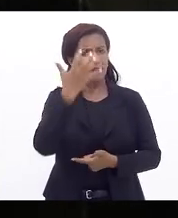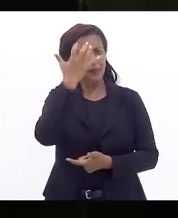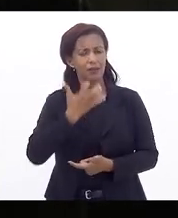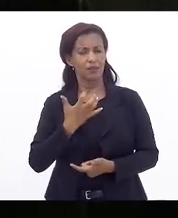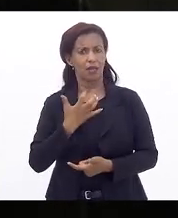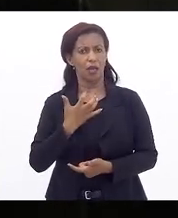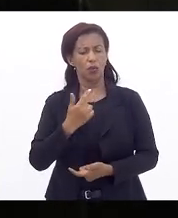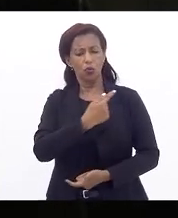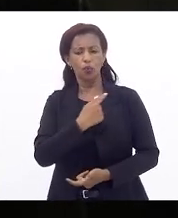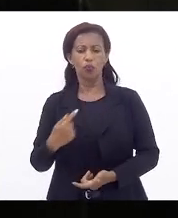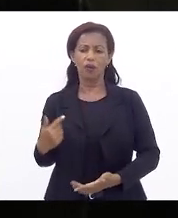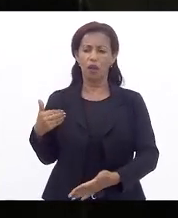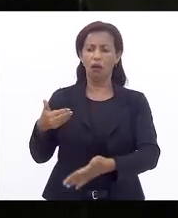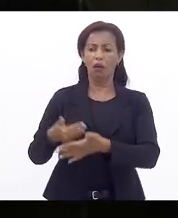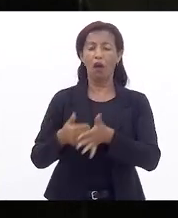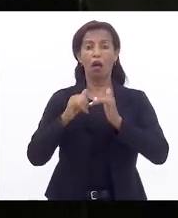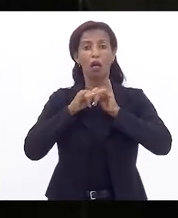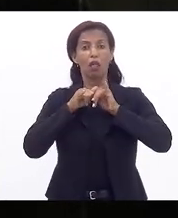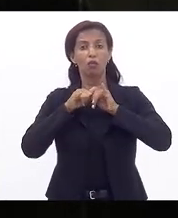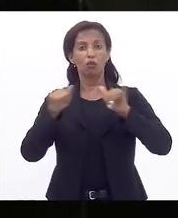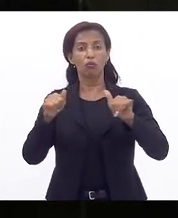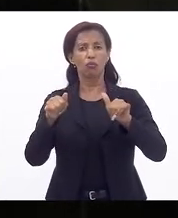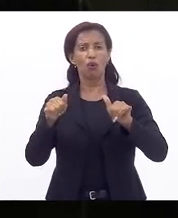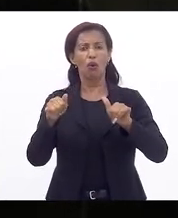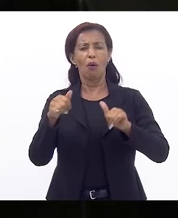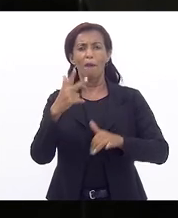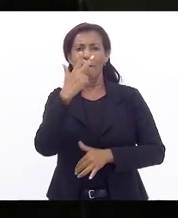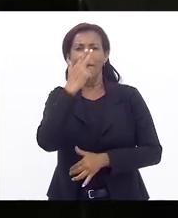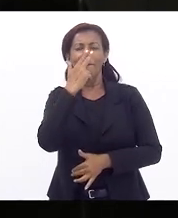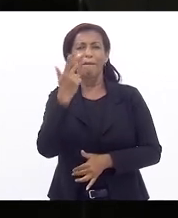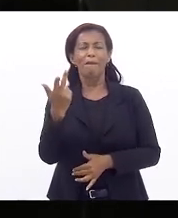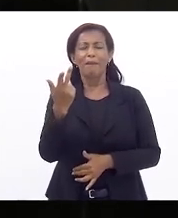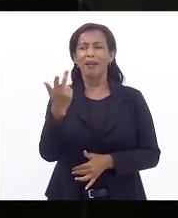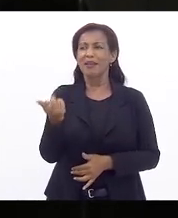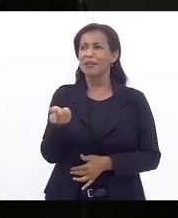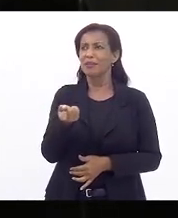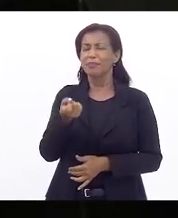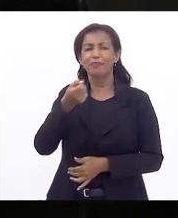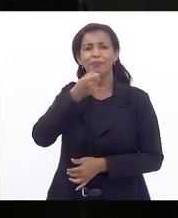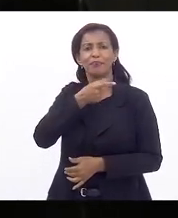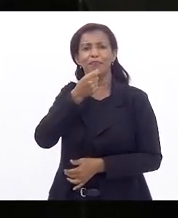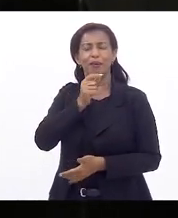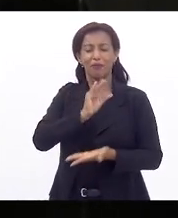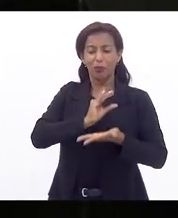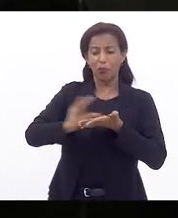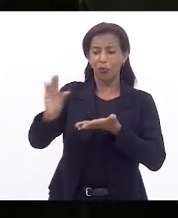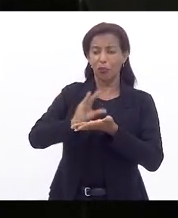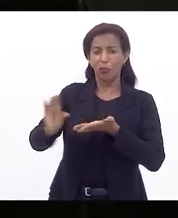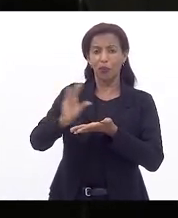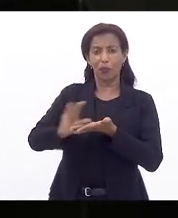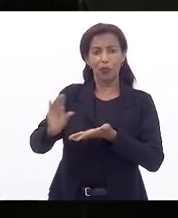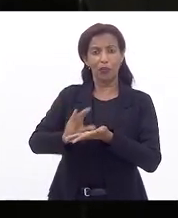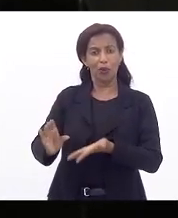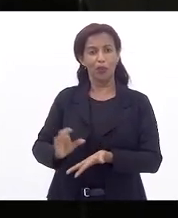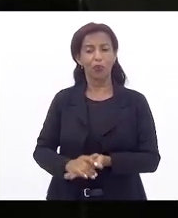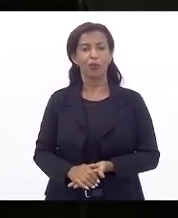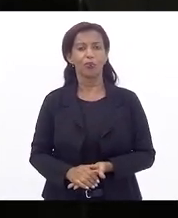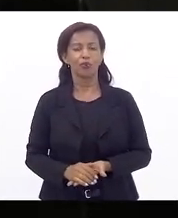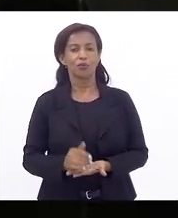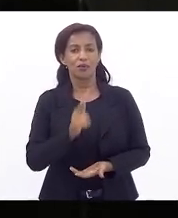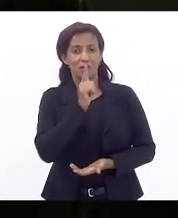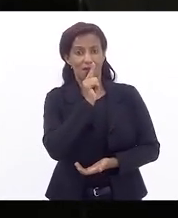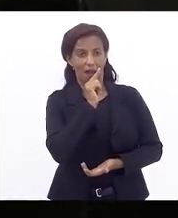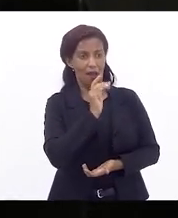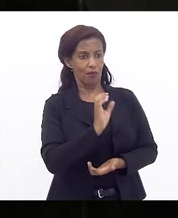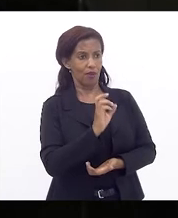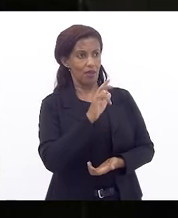recentemente anunciou uma peça de ficção, anunciou que com os recursos da outorga da CEDAI,